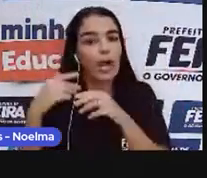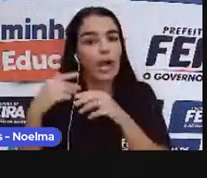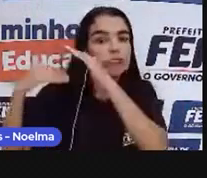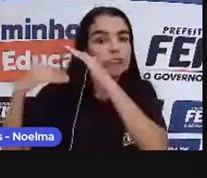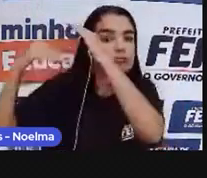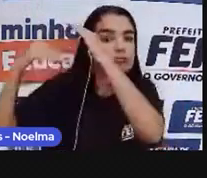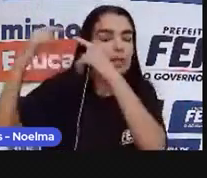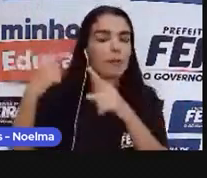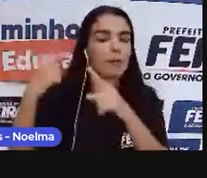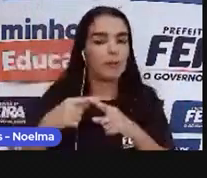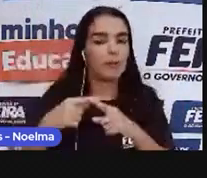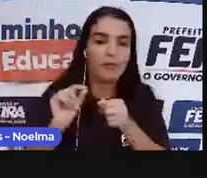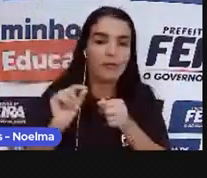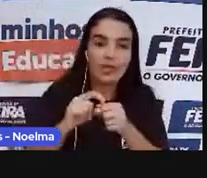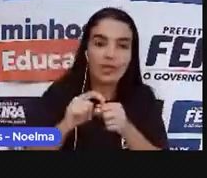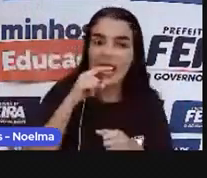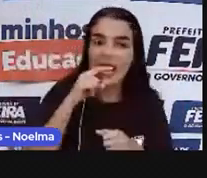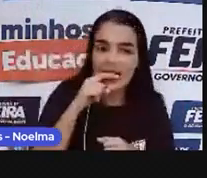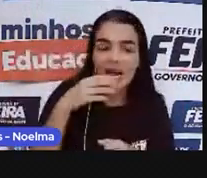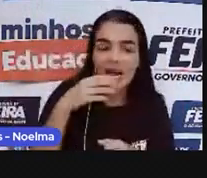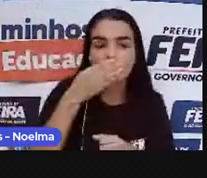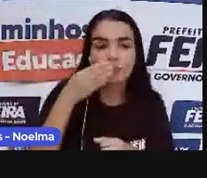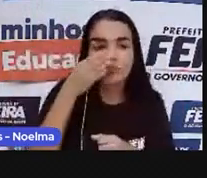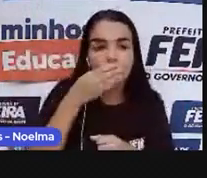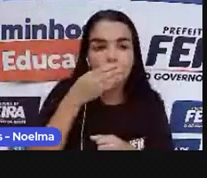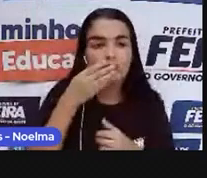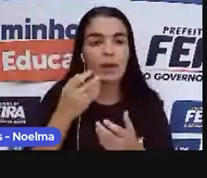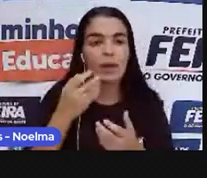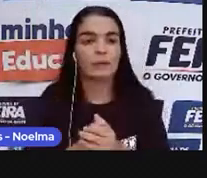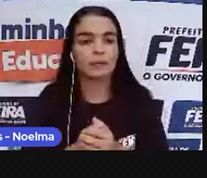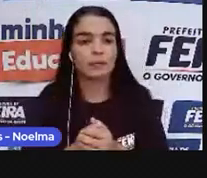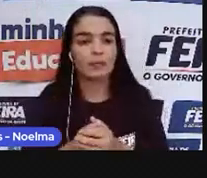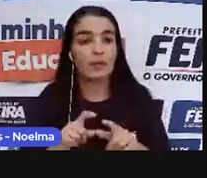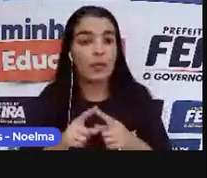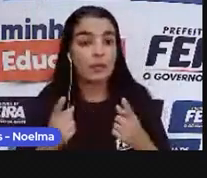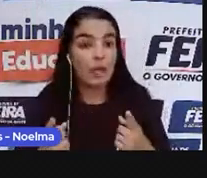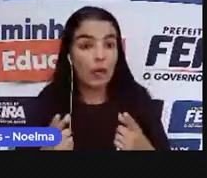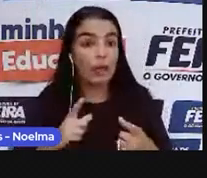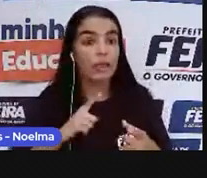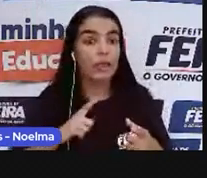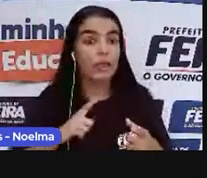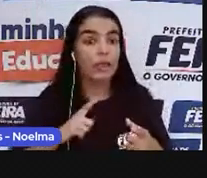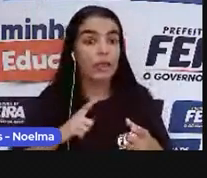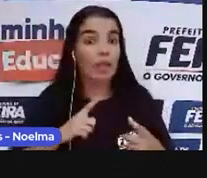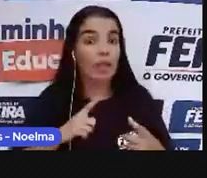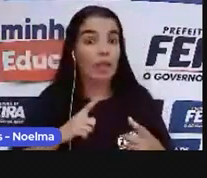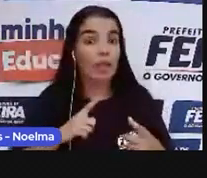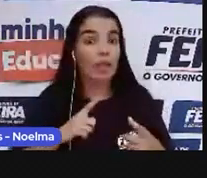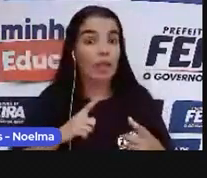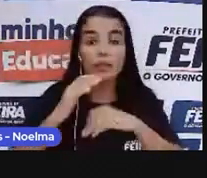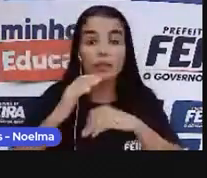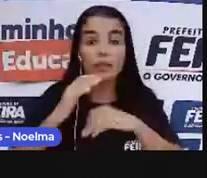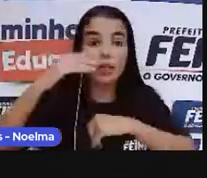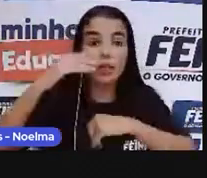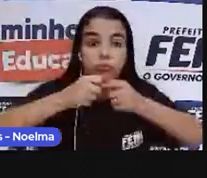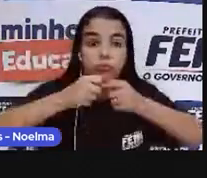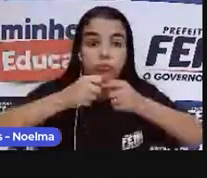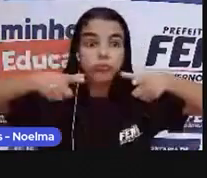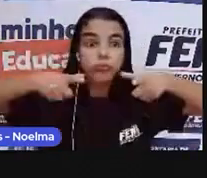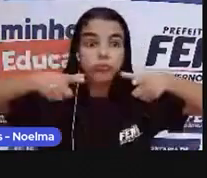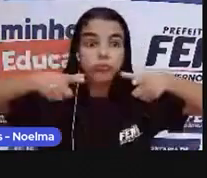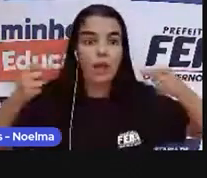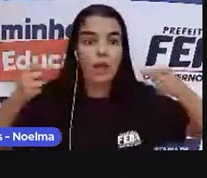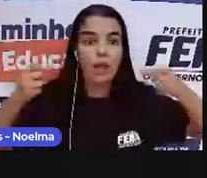Com o êxito no comércio, o governo português incentivou, então, aí, a expansão das fábricas em sua colônia